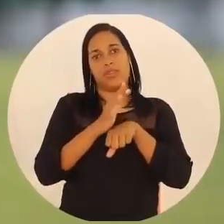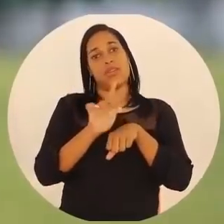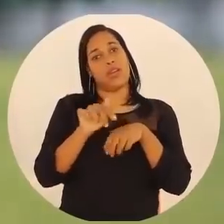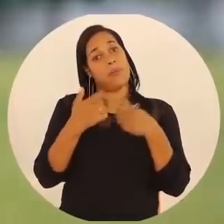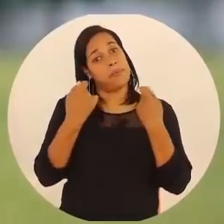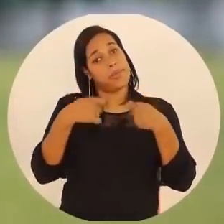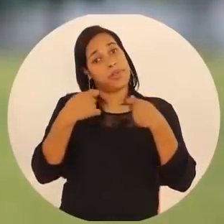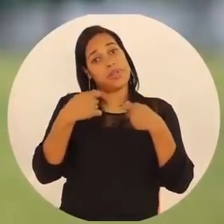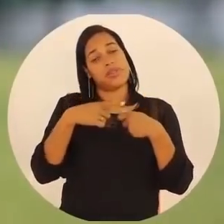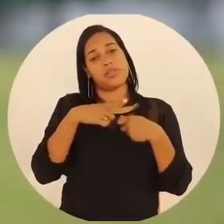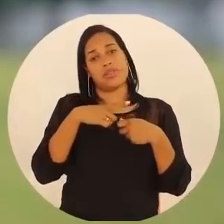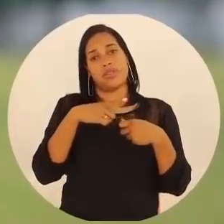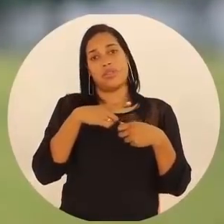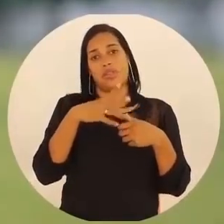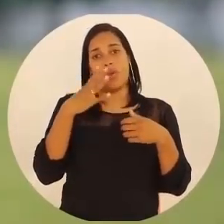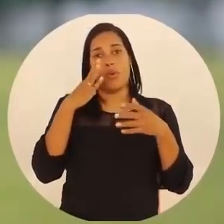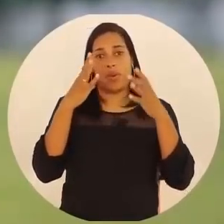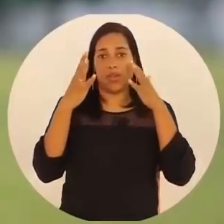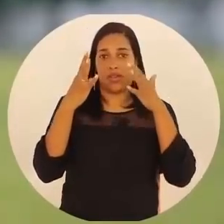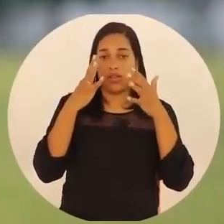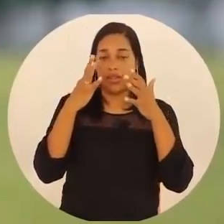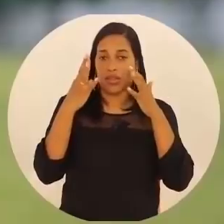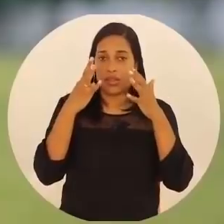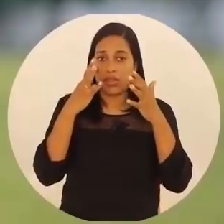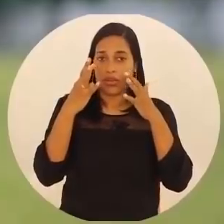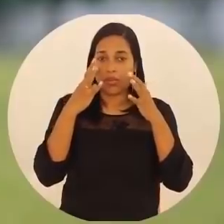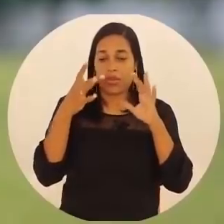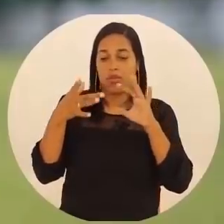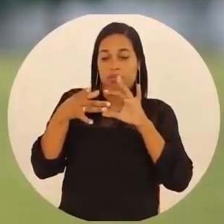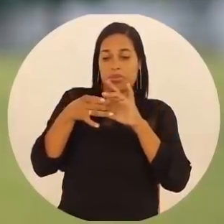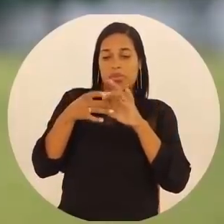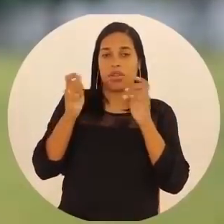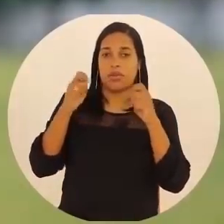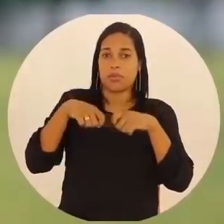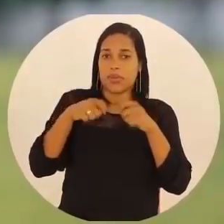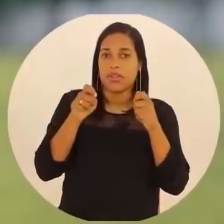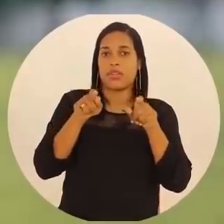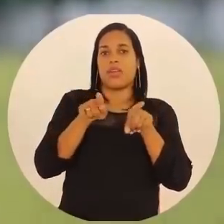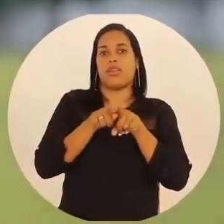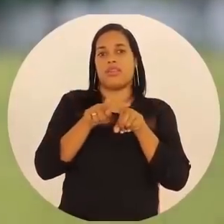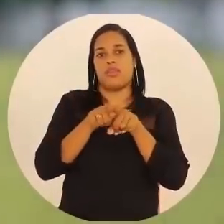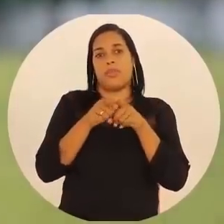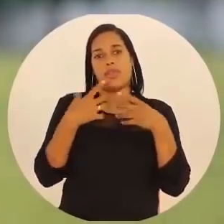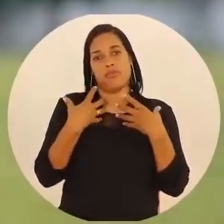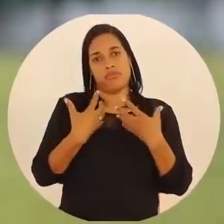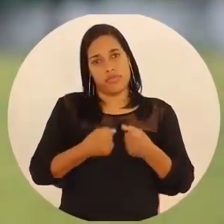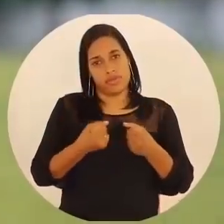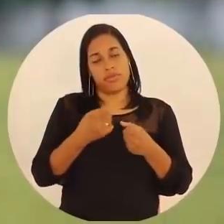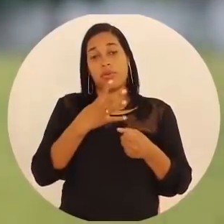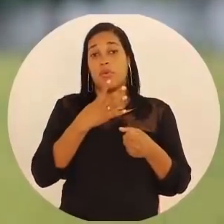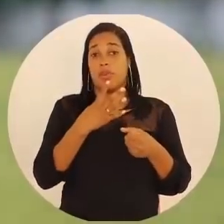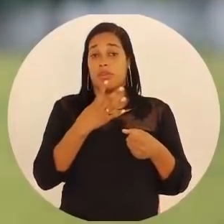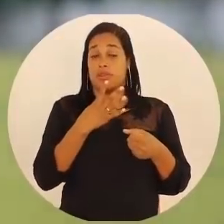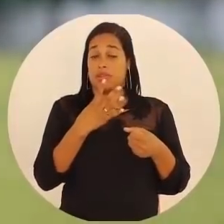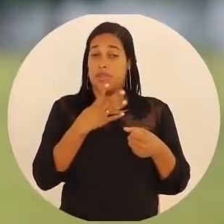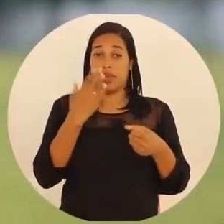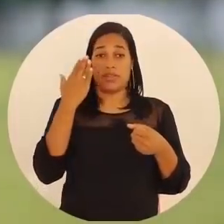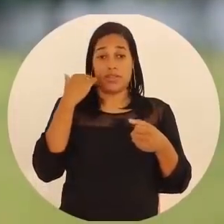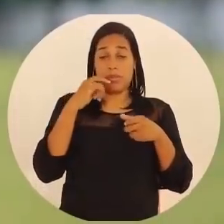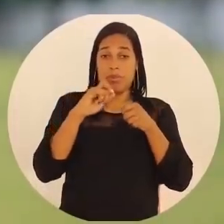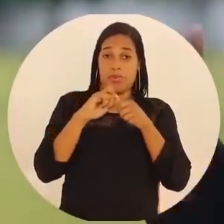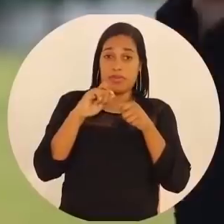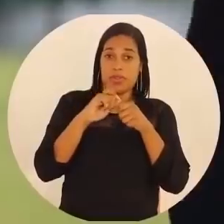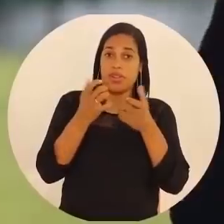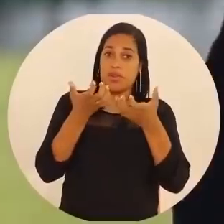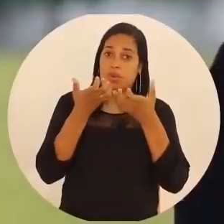Então, é preciso que conhecimento esteja aliado à habilidade e à atitude. Então, conhecer, o saber